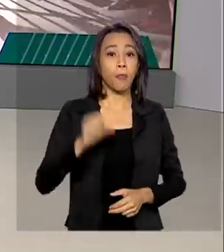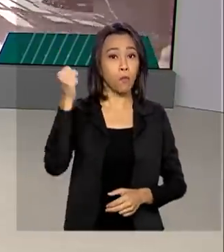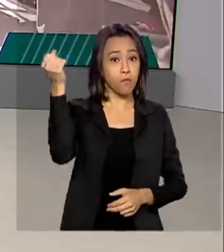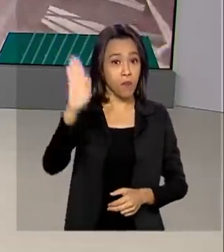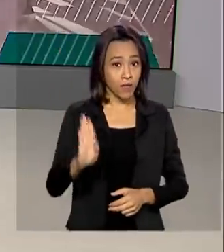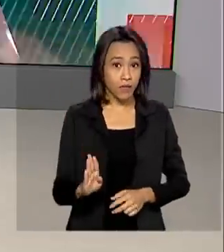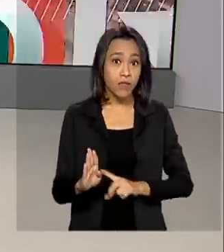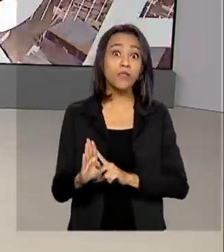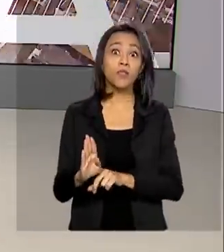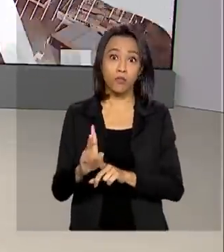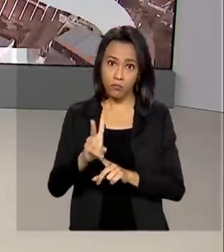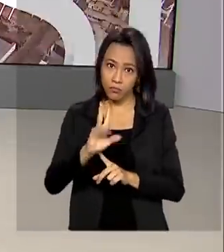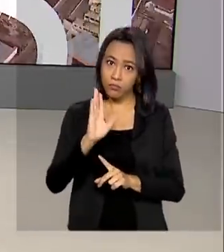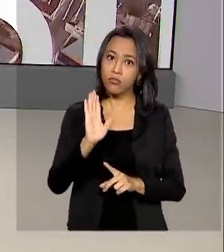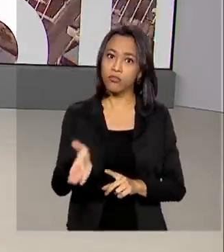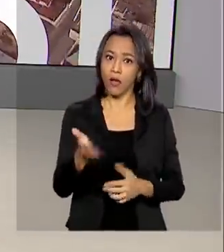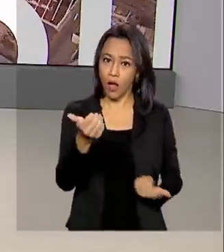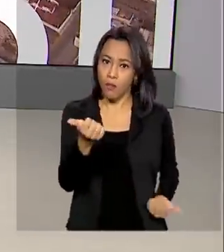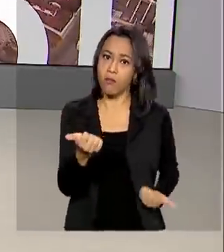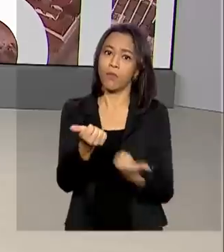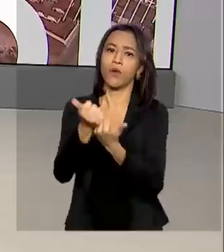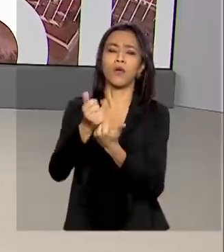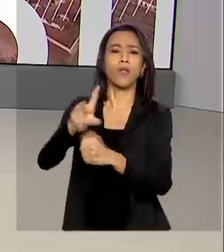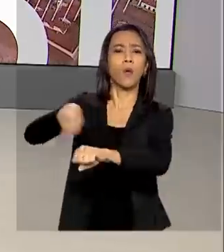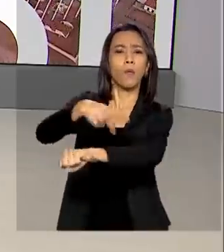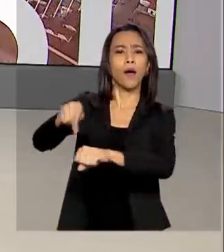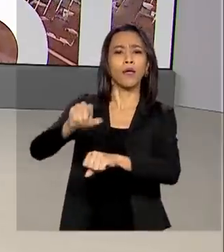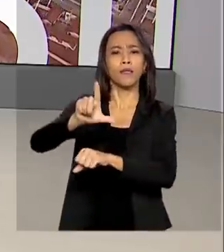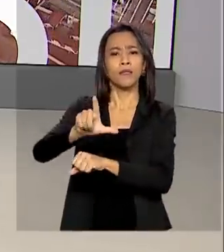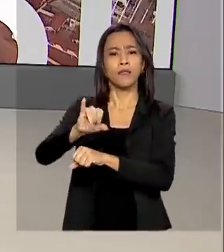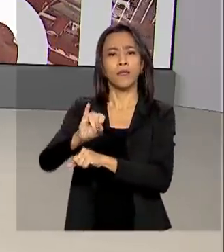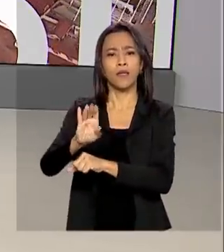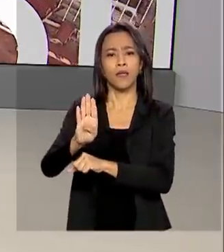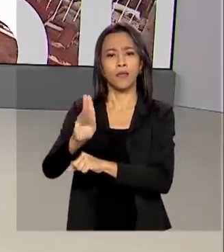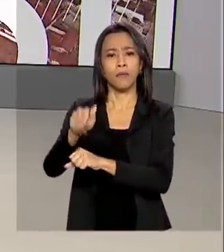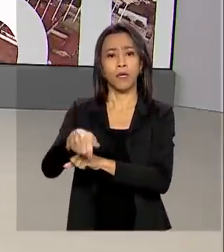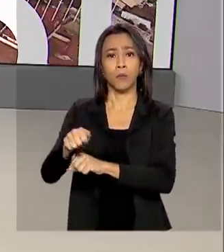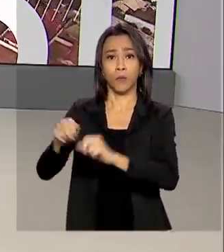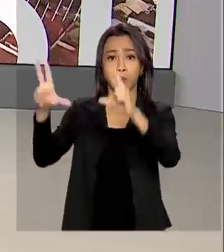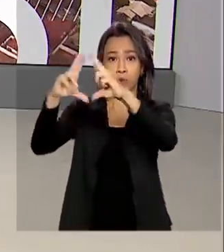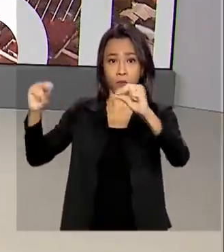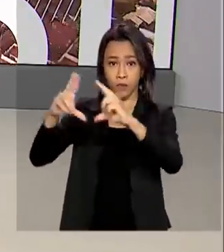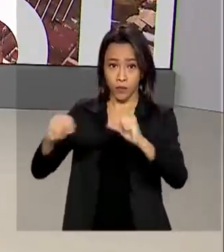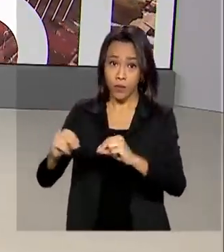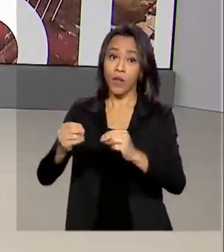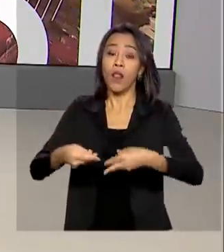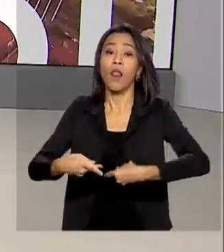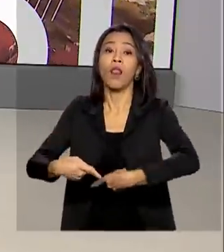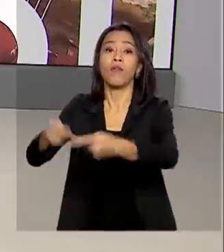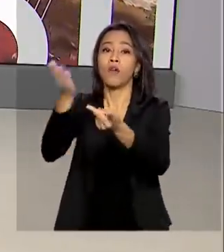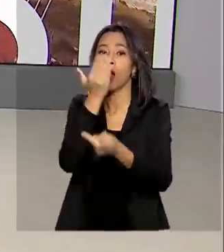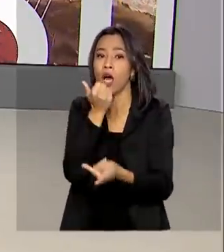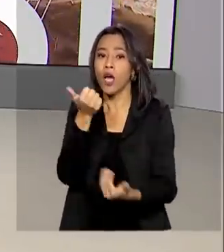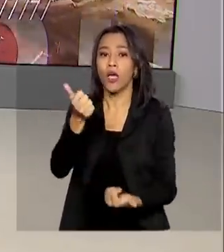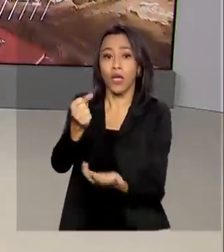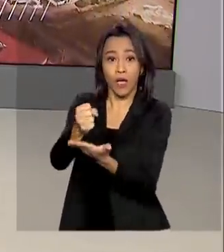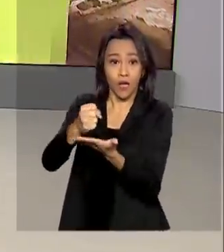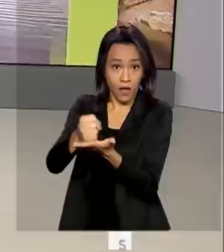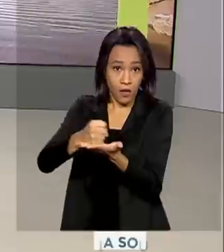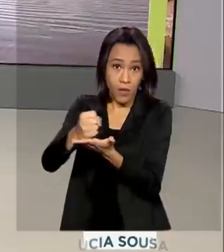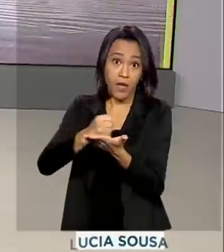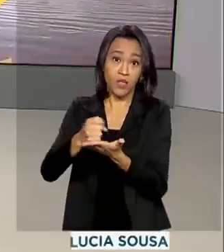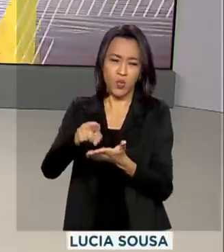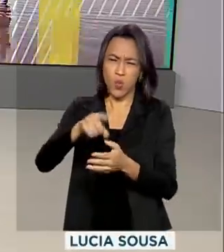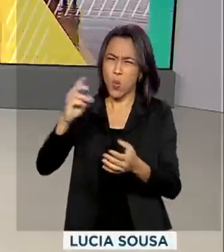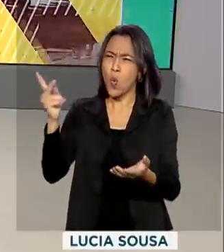Brasil está prestando assistência humanitária ao Líbano com envio de remédios e alimentos. Uma explosão no porto da capital Beirute